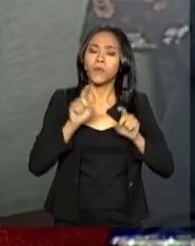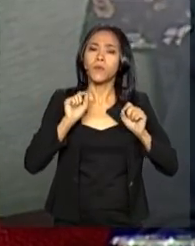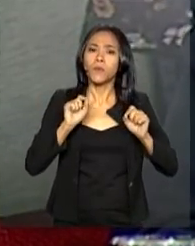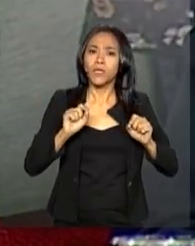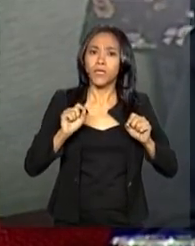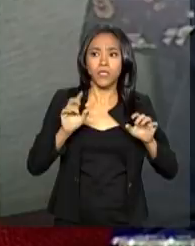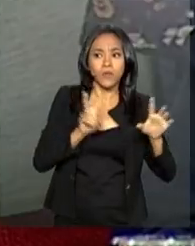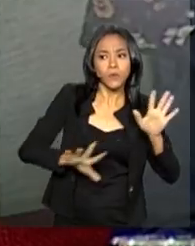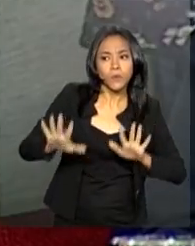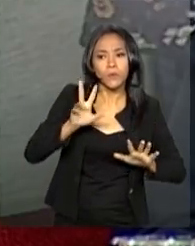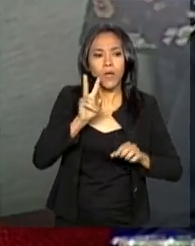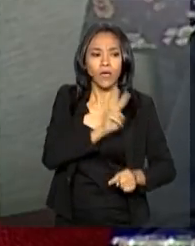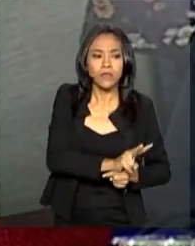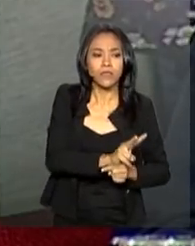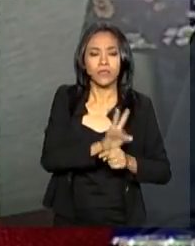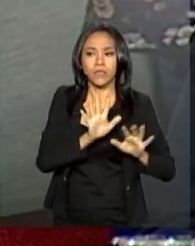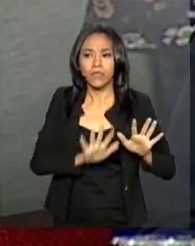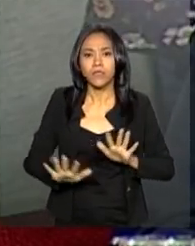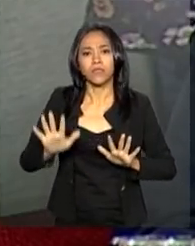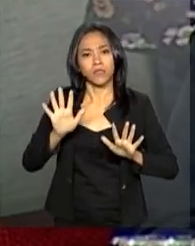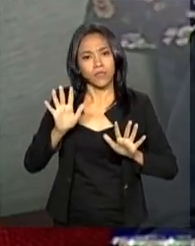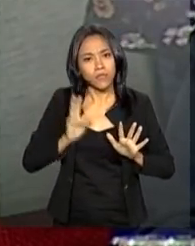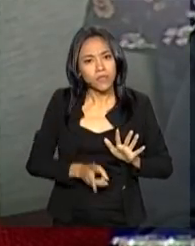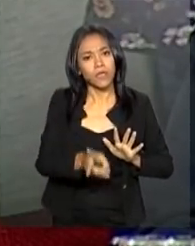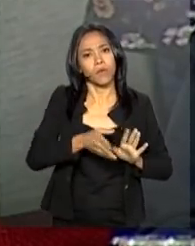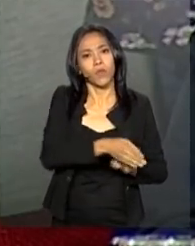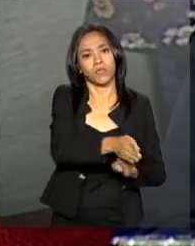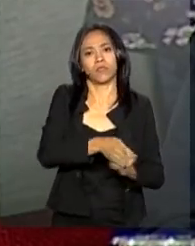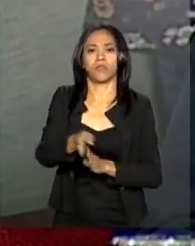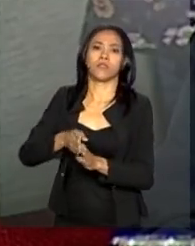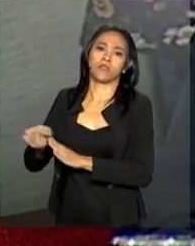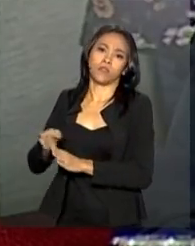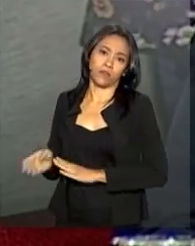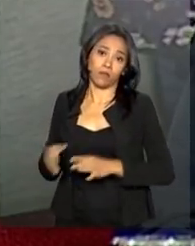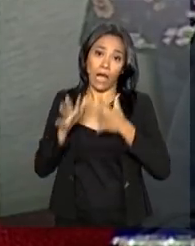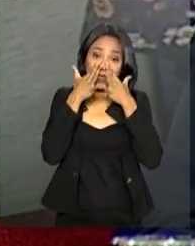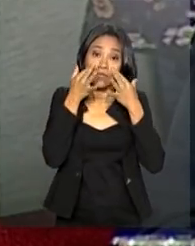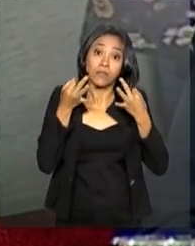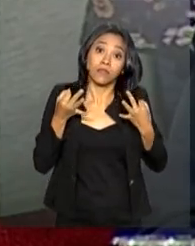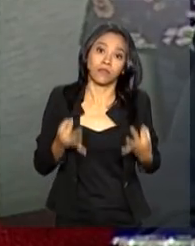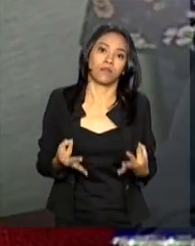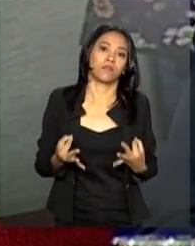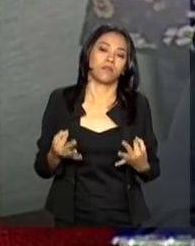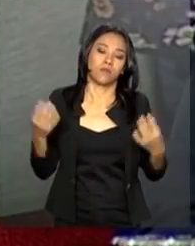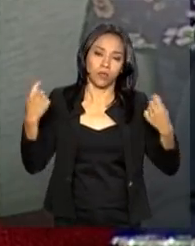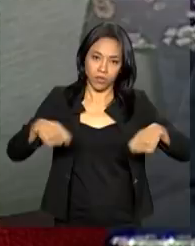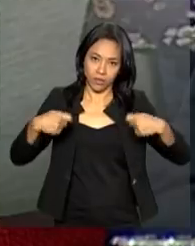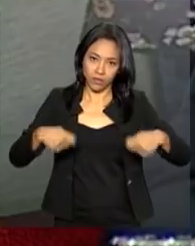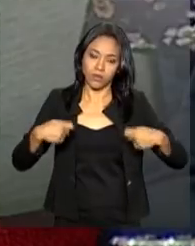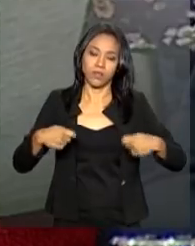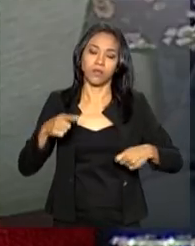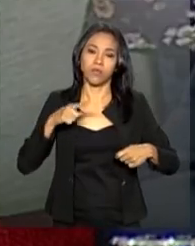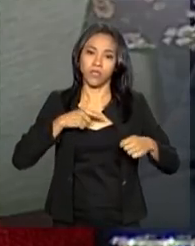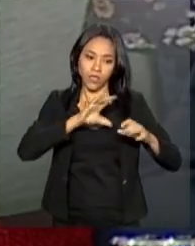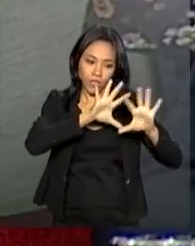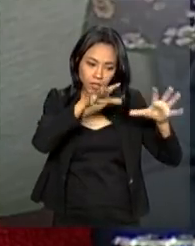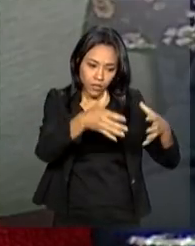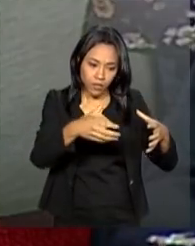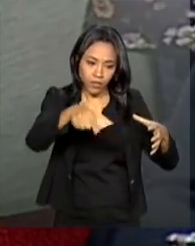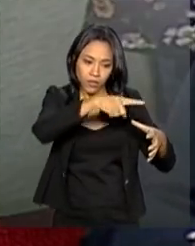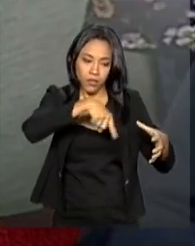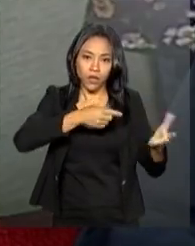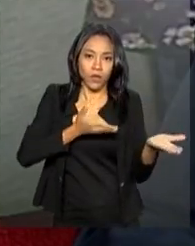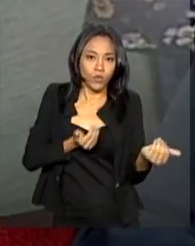recomendar sempre, a atenção que nós devemos ter com os nossos jovens, principalmente,